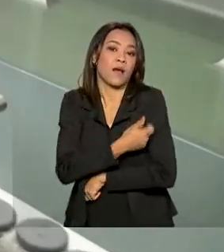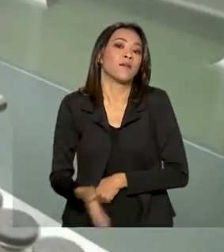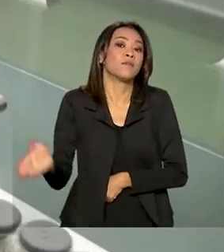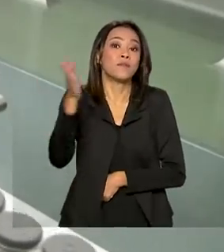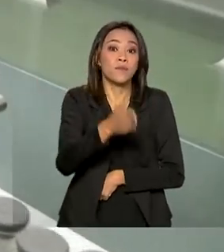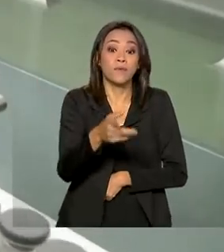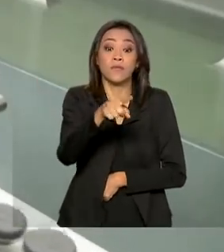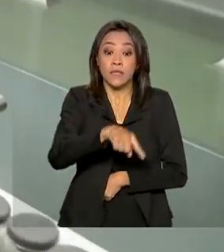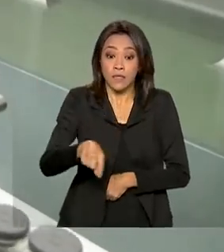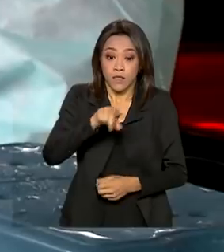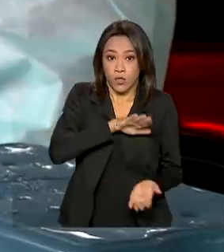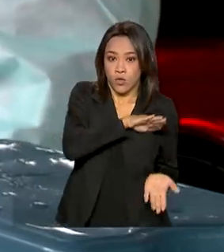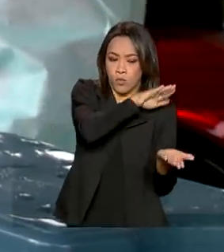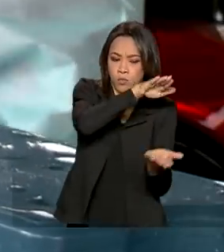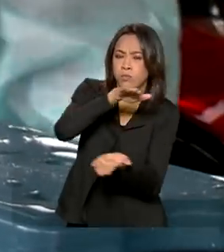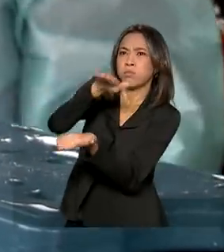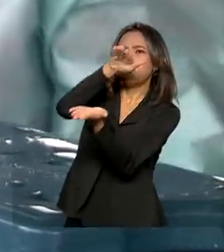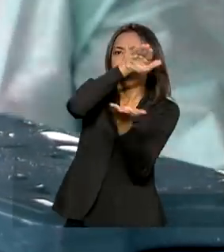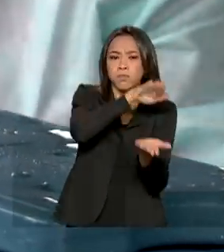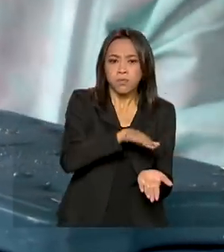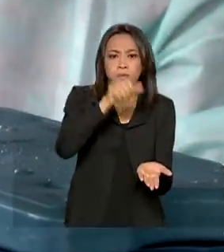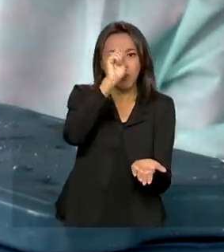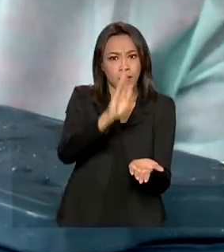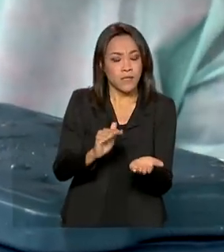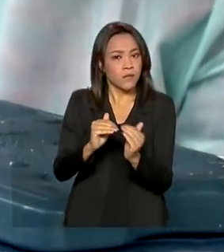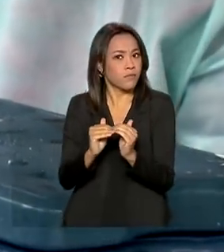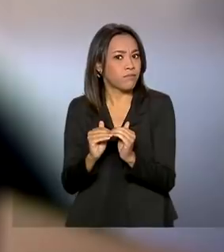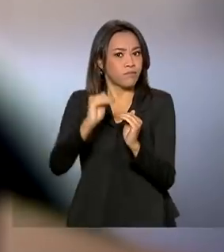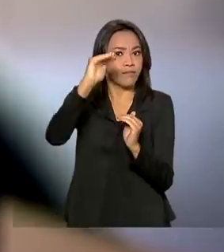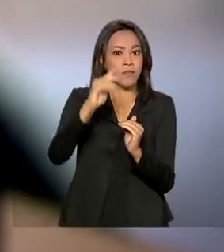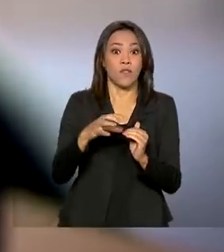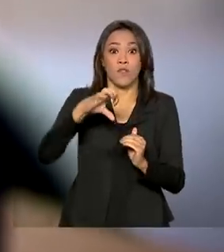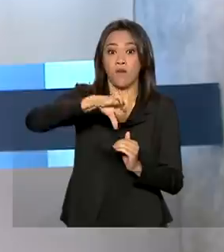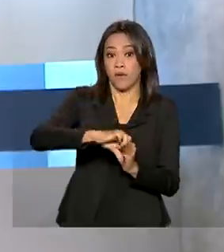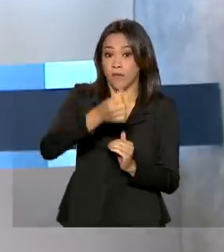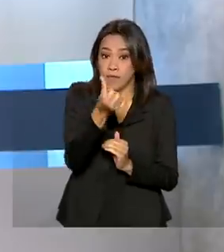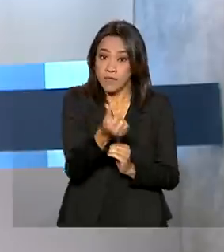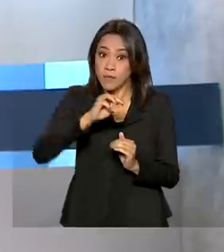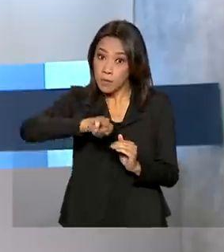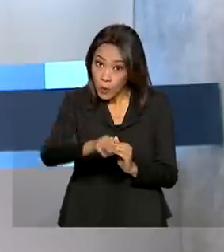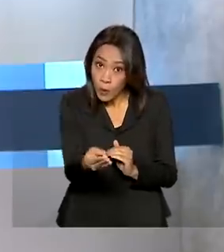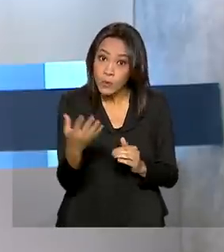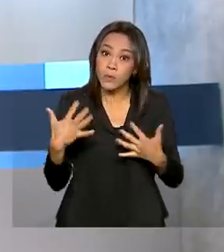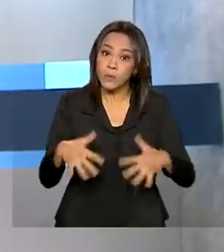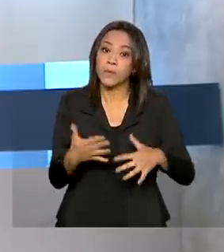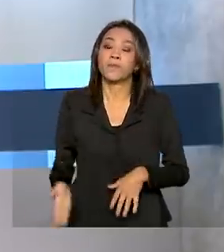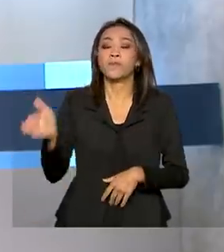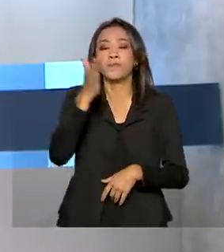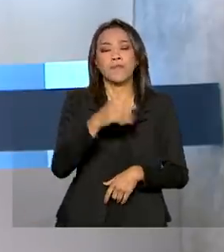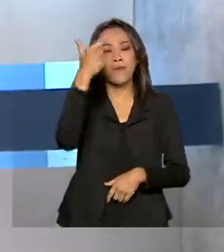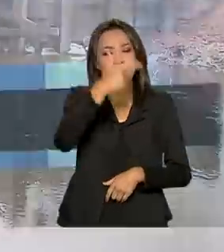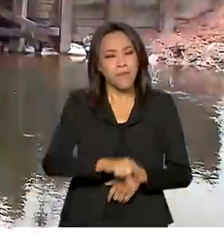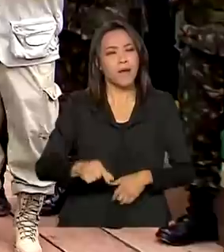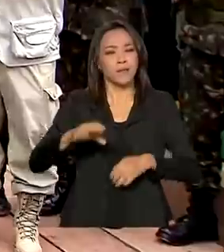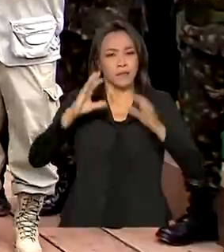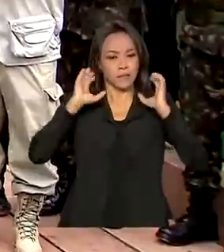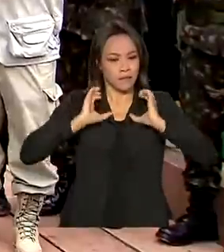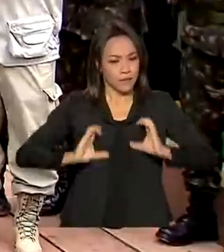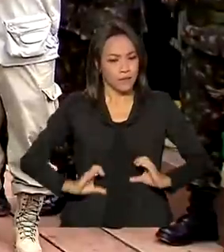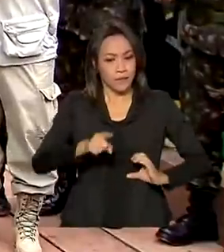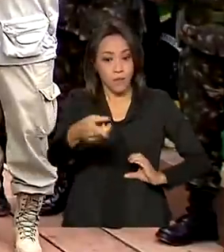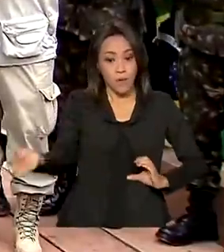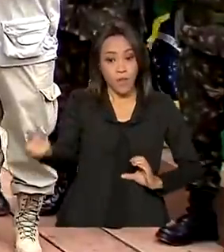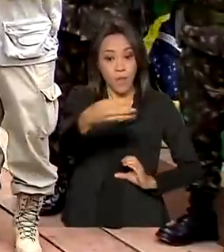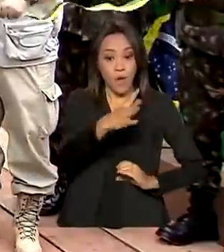número de doses distribuídas em todo o Brasil ultrapassa 96 milhões. Mais cidadania! Nova ponte no